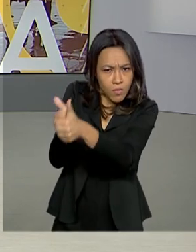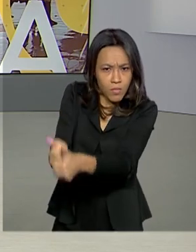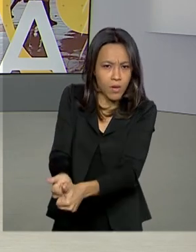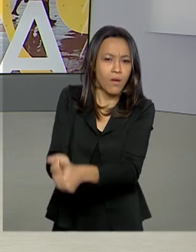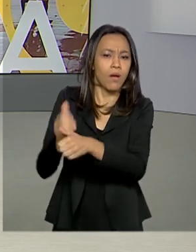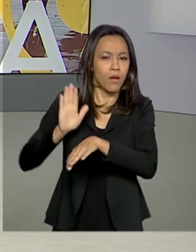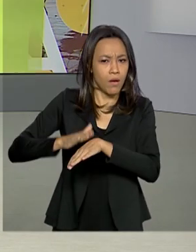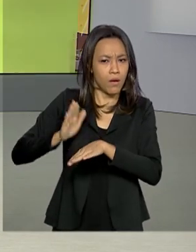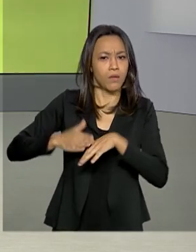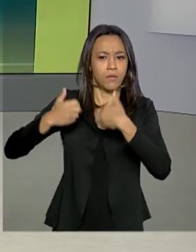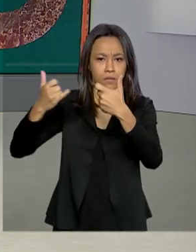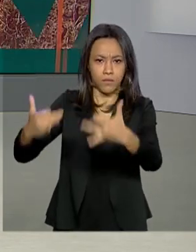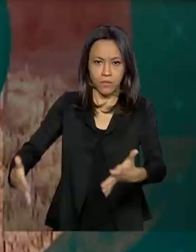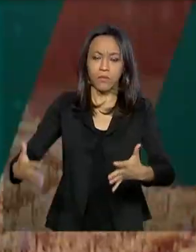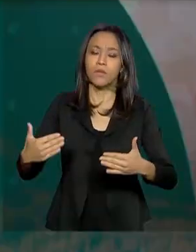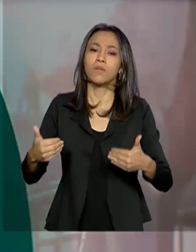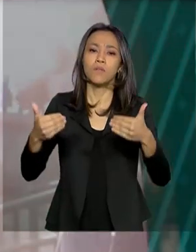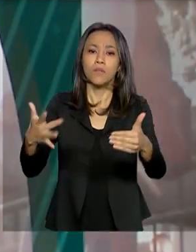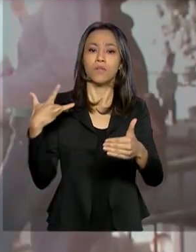acordo com o Ministério da Saúde.